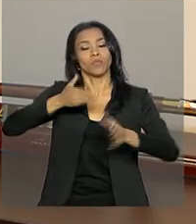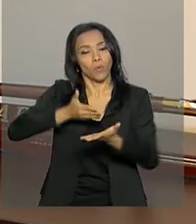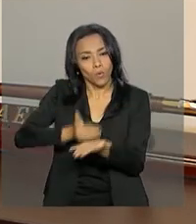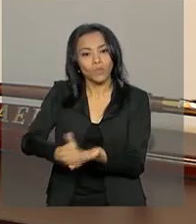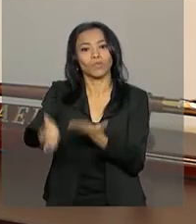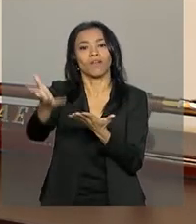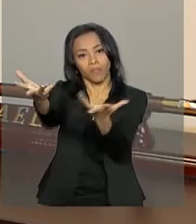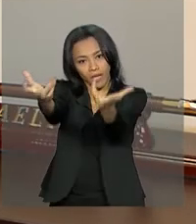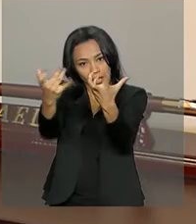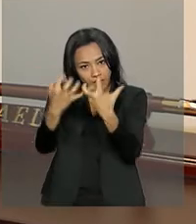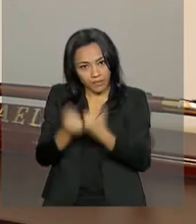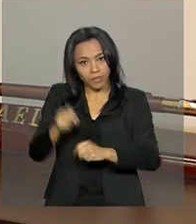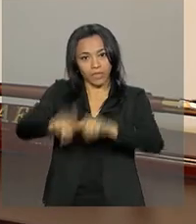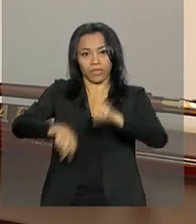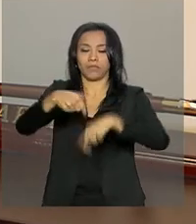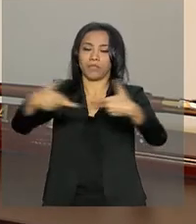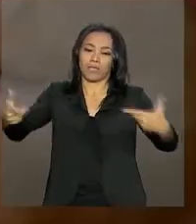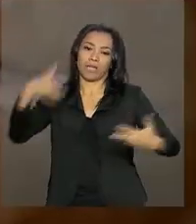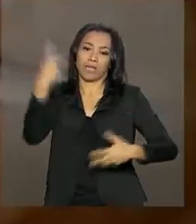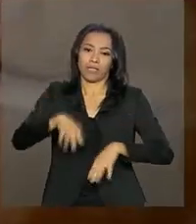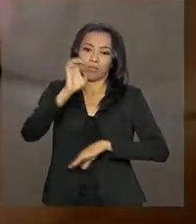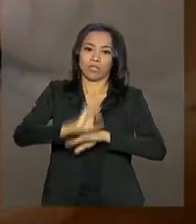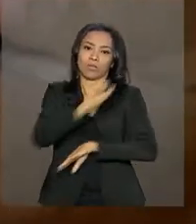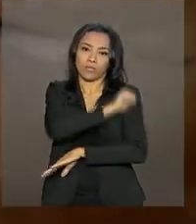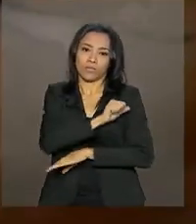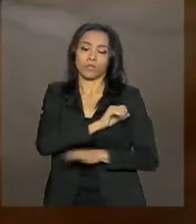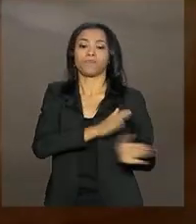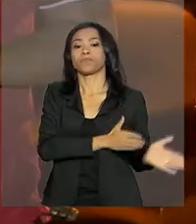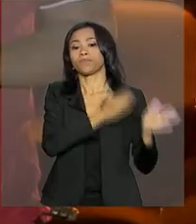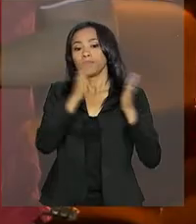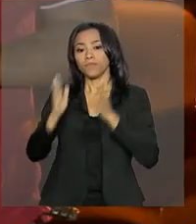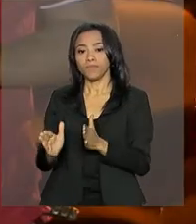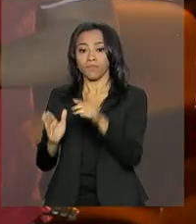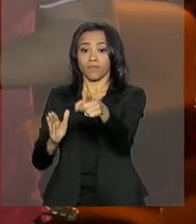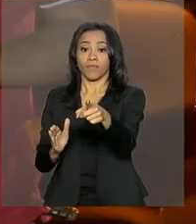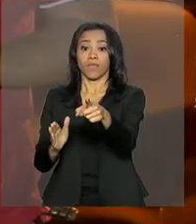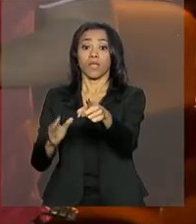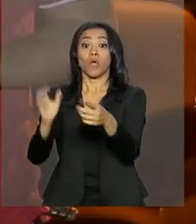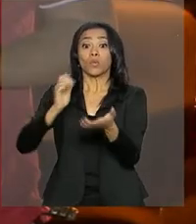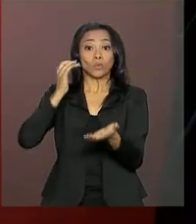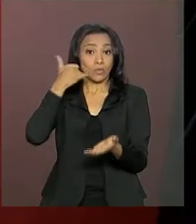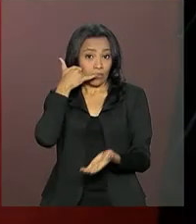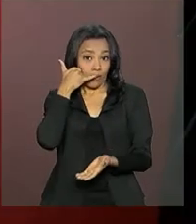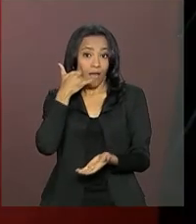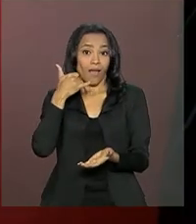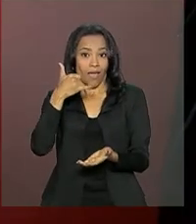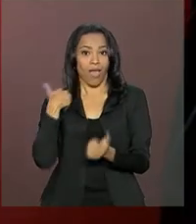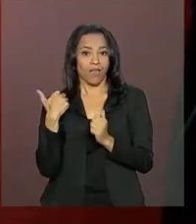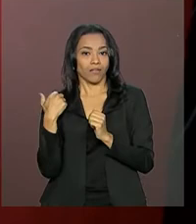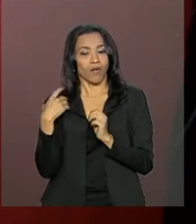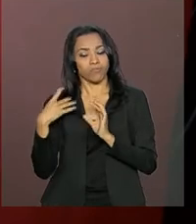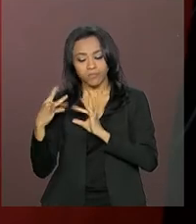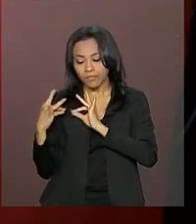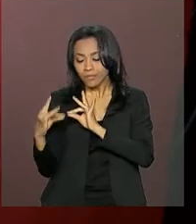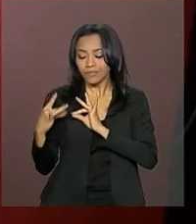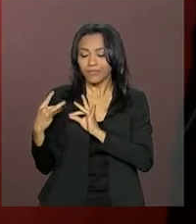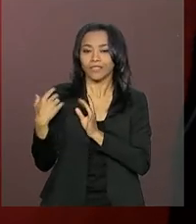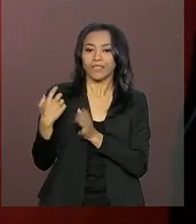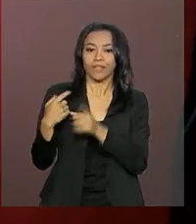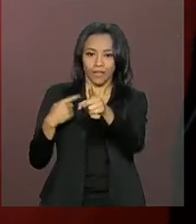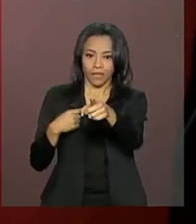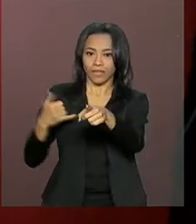algum tempo estaremos recebendo esse equipamento para o Estado do Rio de Janeiro. O celular é um dos grandes companheiros do Robson. É pelo aparelho que o motorista de